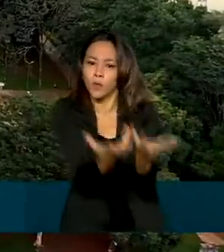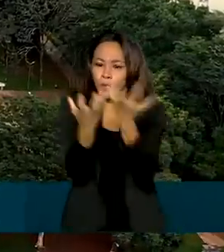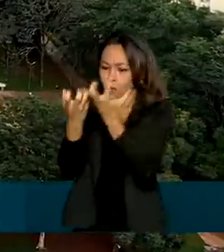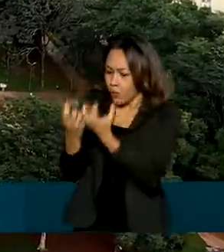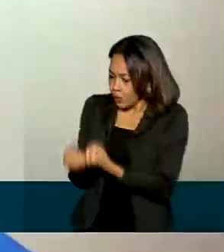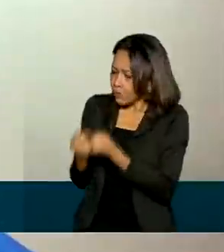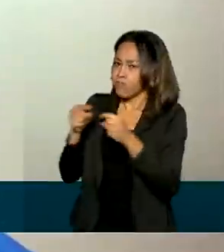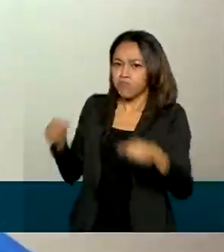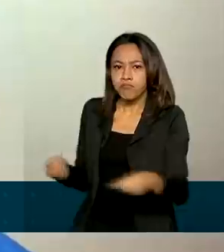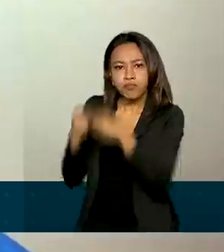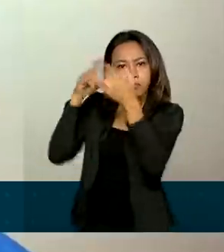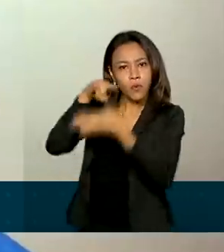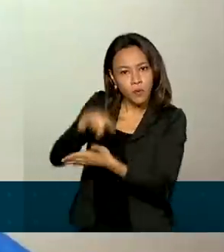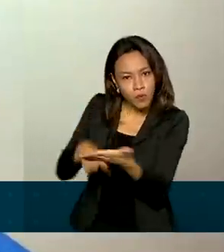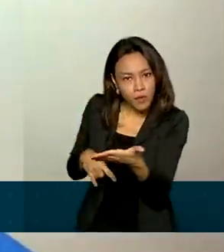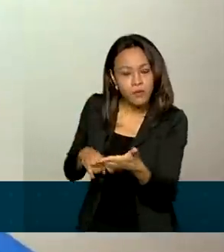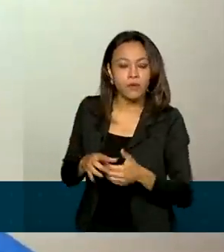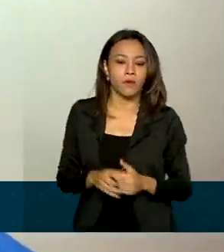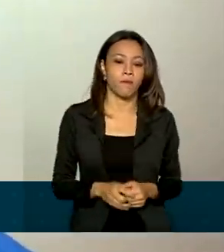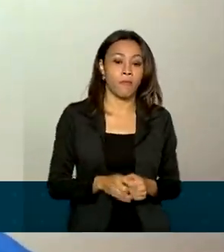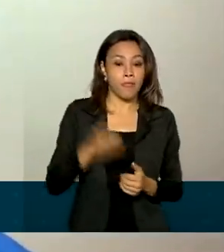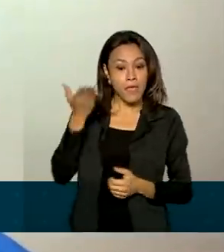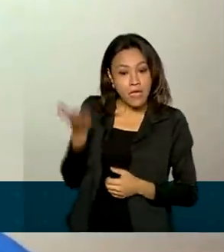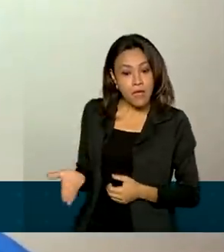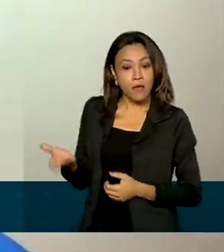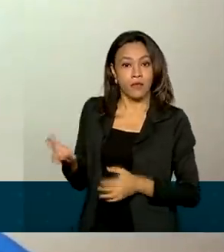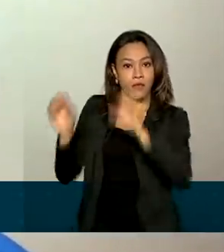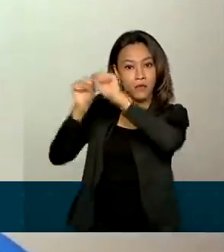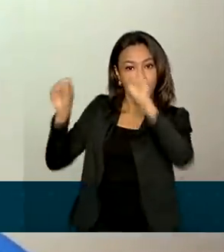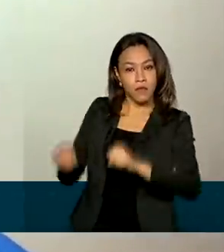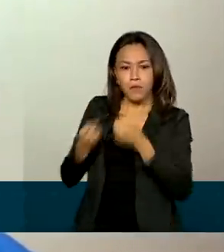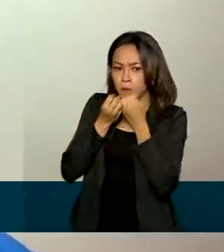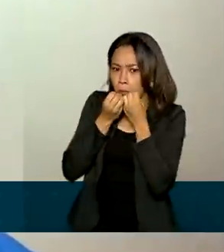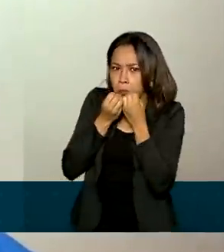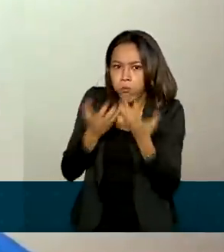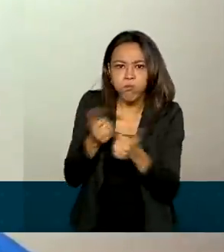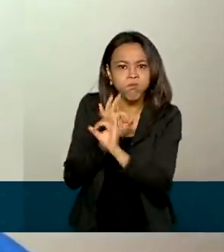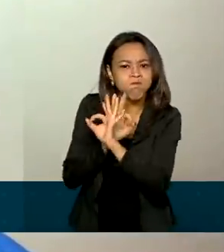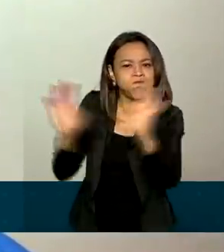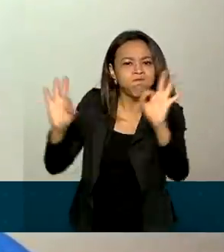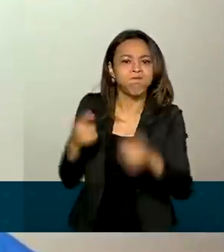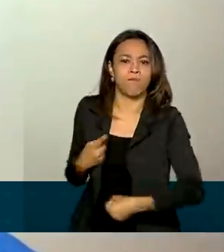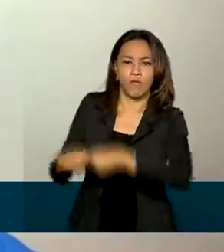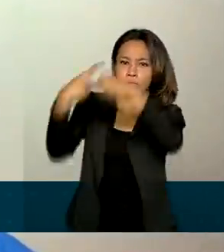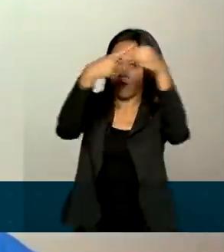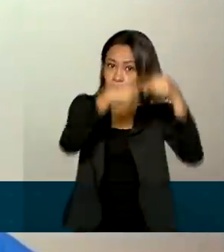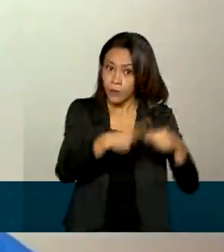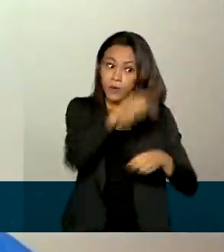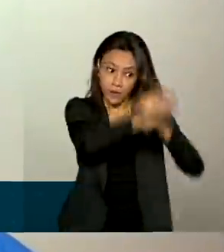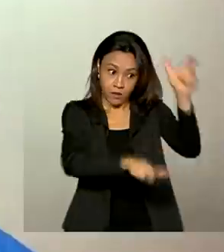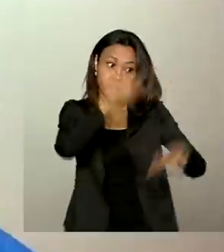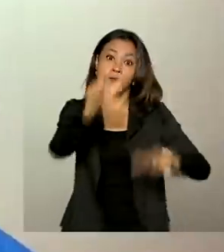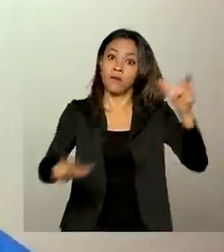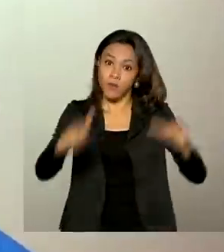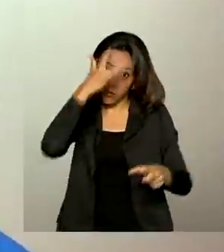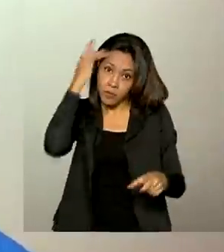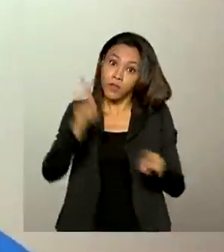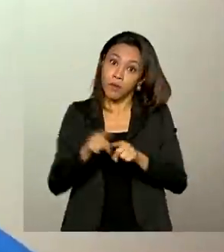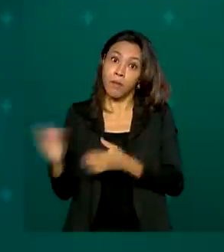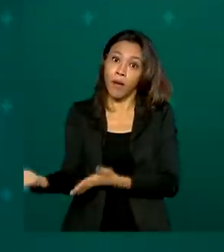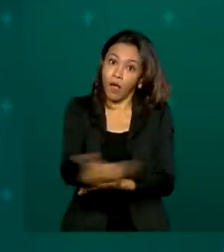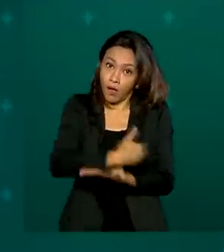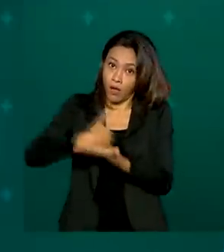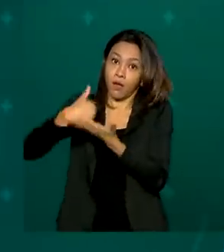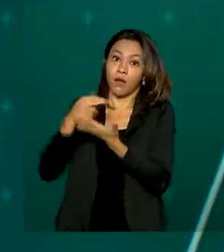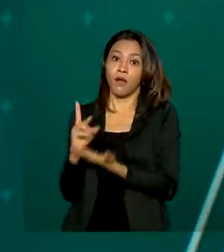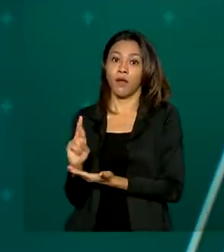correspondente. Esse sistema traz grande benefício para as prefeituras, para o contribuinte e para a própria Receita Federal.